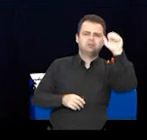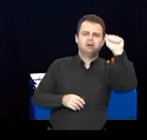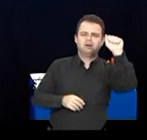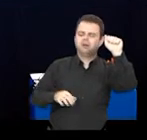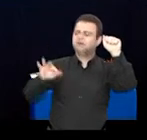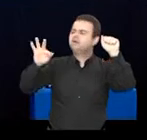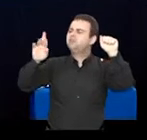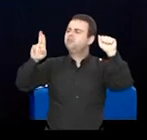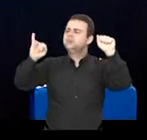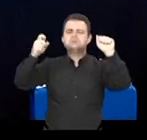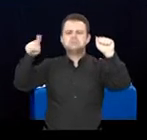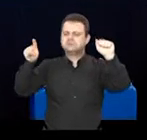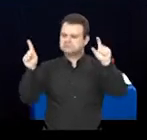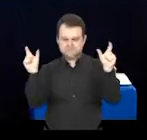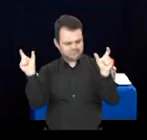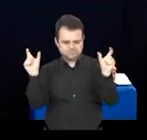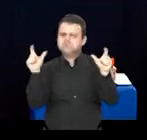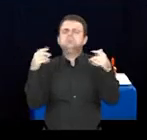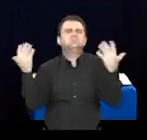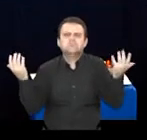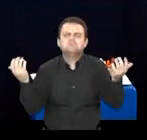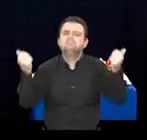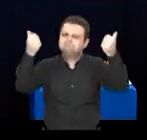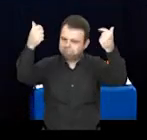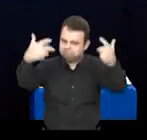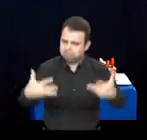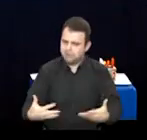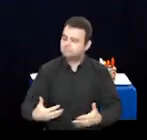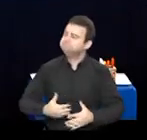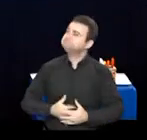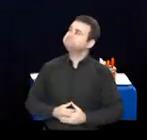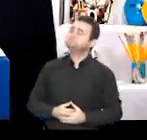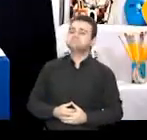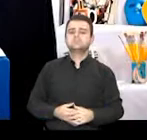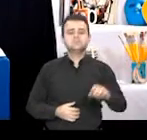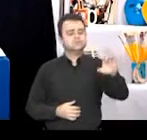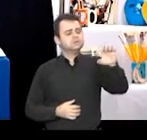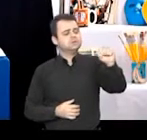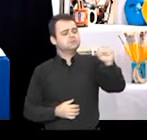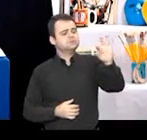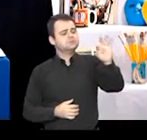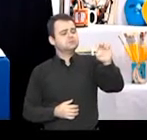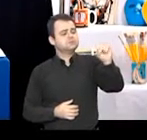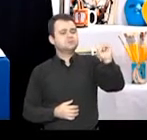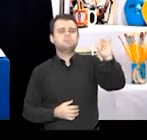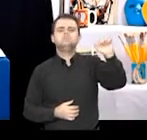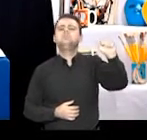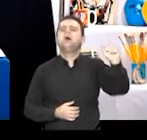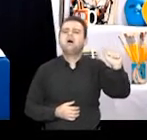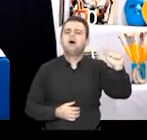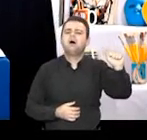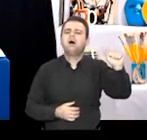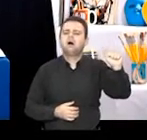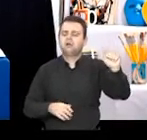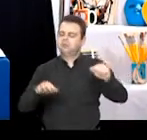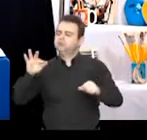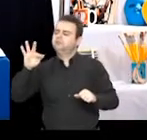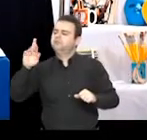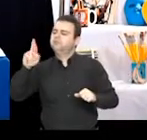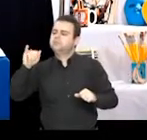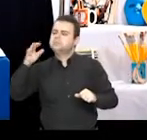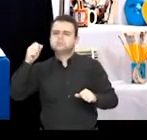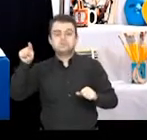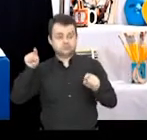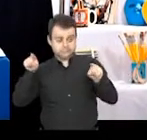Mas, professor, o que é isso? Eu vou explicar esses dois conceitos. Estesia e fruição são algumas